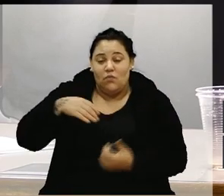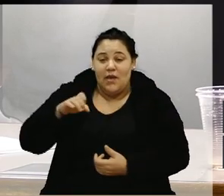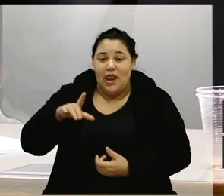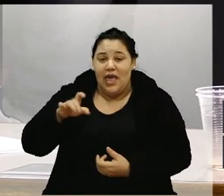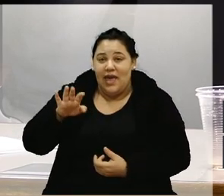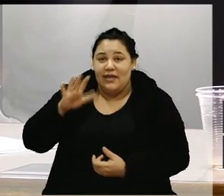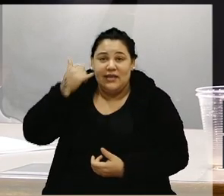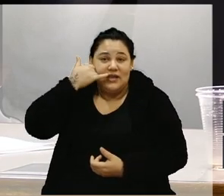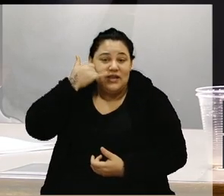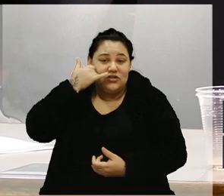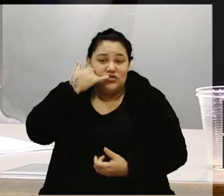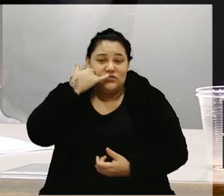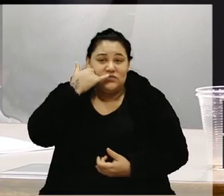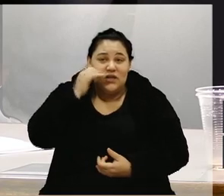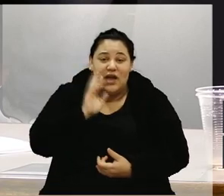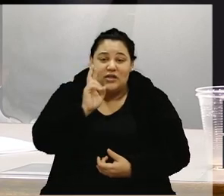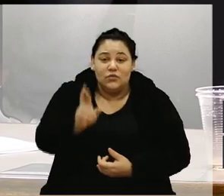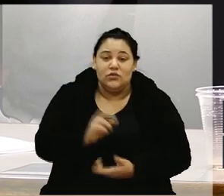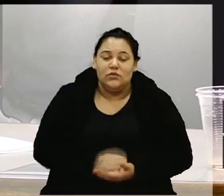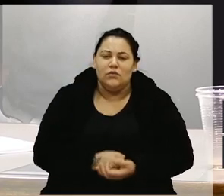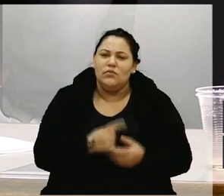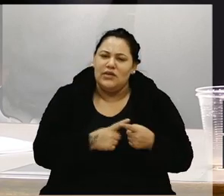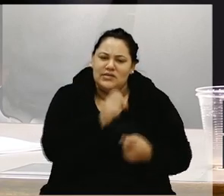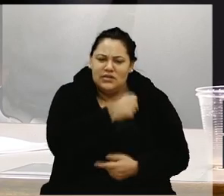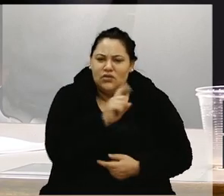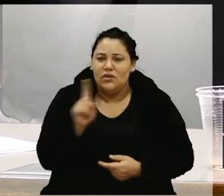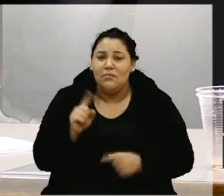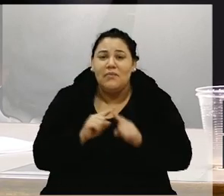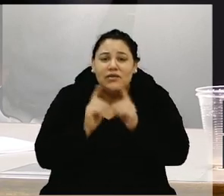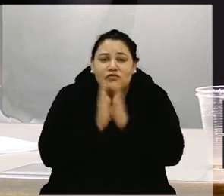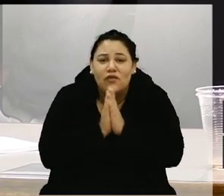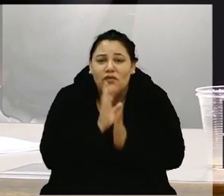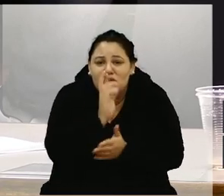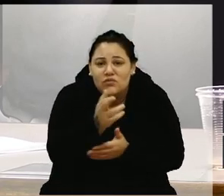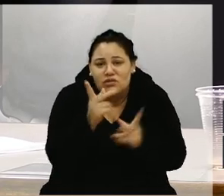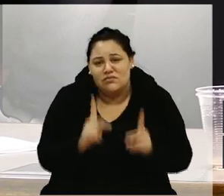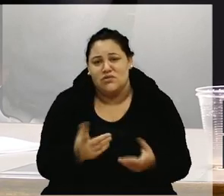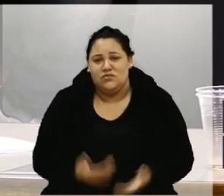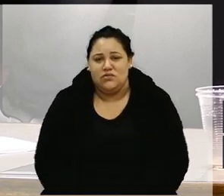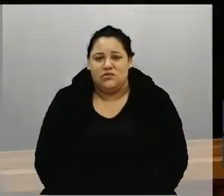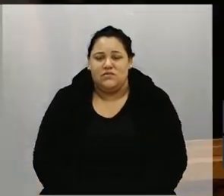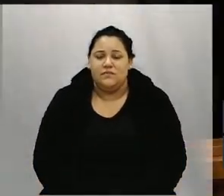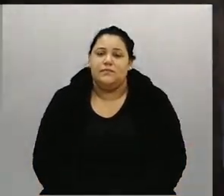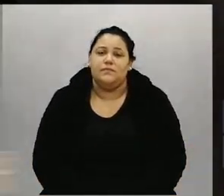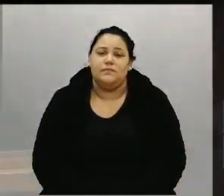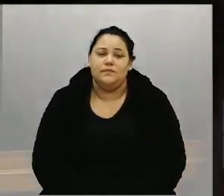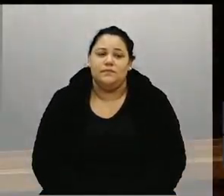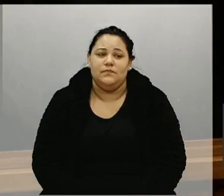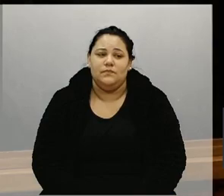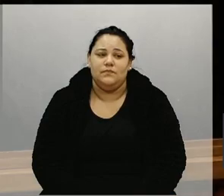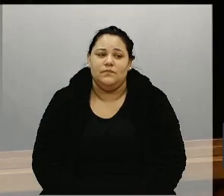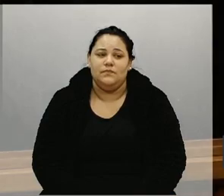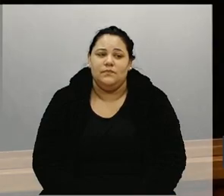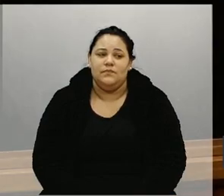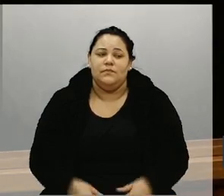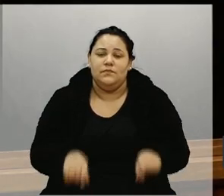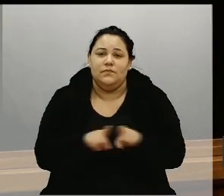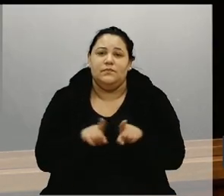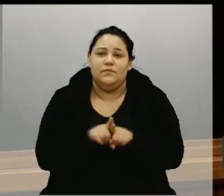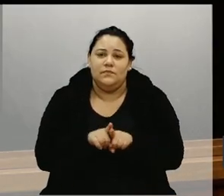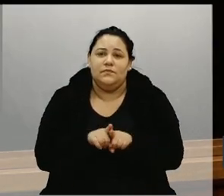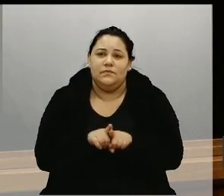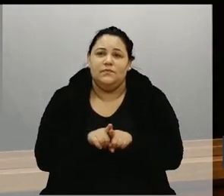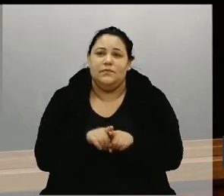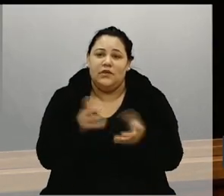telefone e responder. Porque sim ou não, mas pelo menos respondo. Obrigado. Vereador Rafael, já lhe dou a parte, eu também quero fazer esse